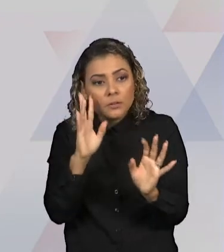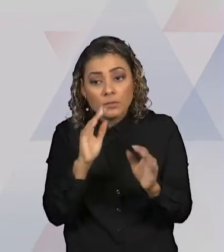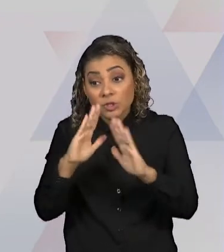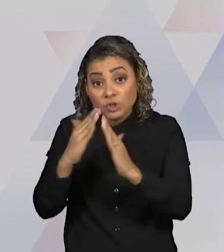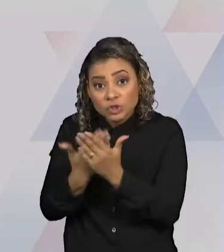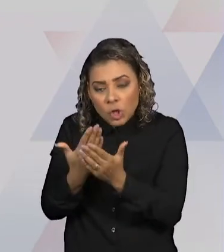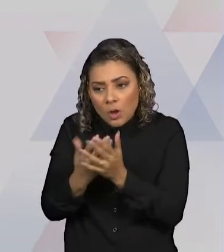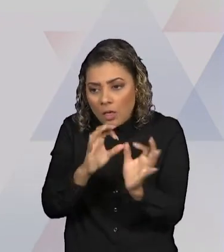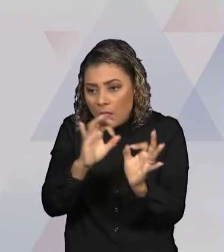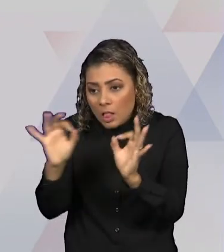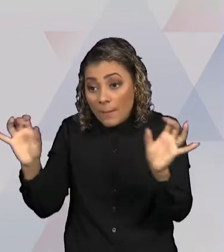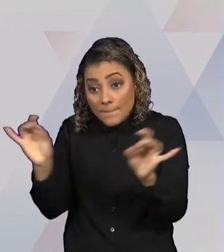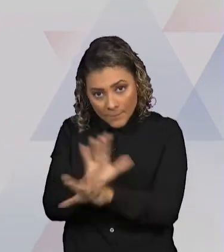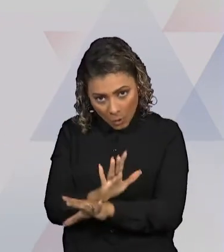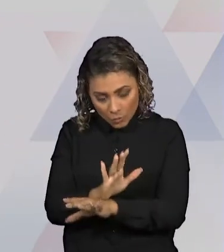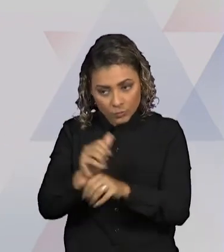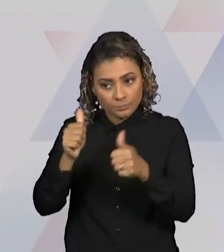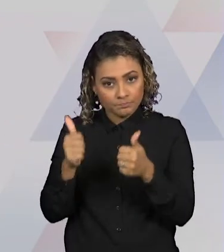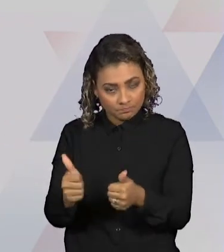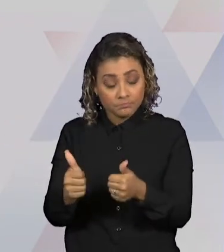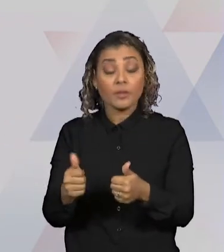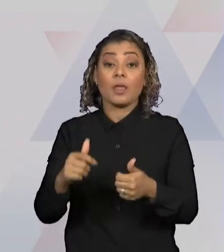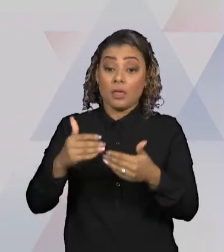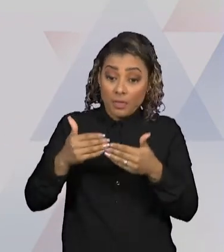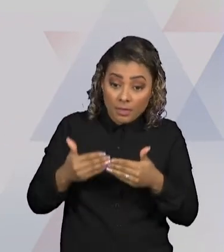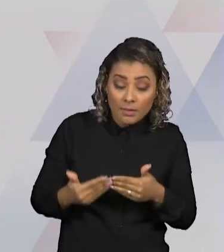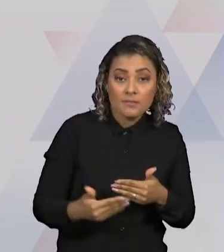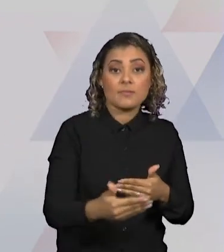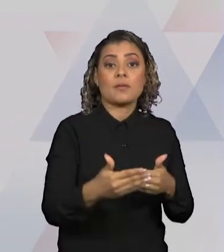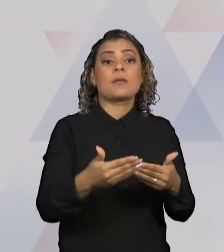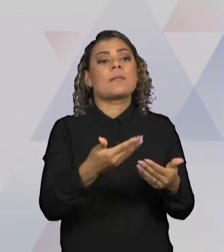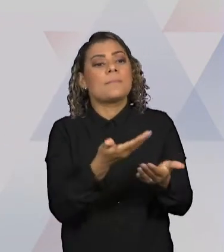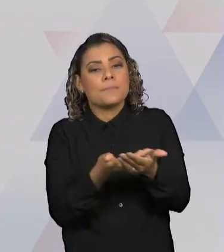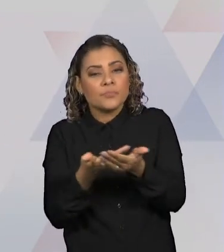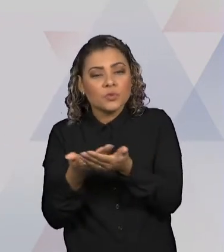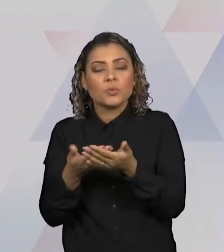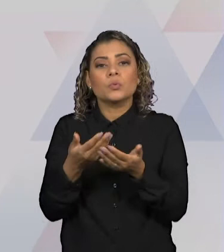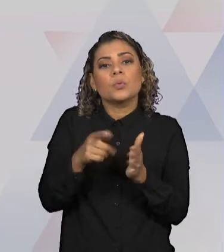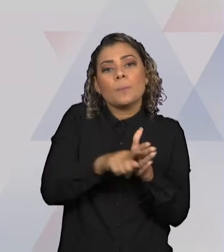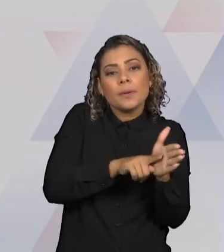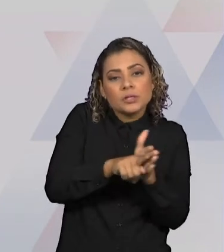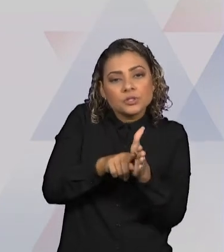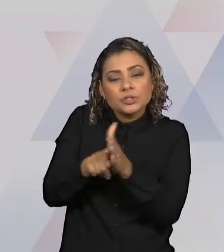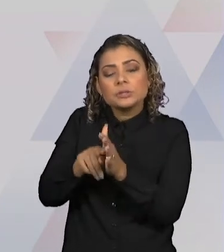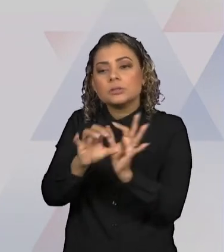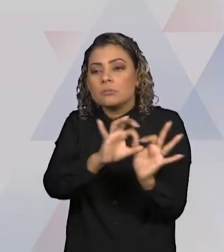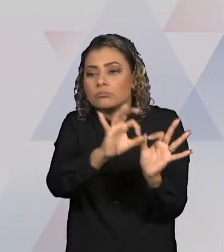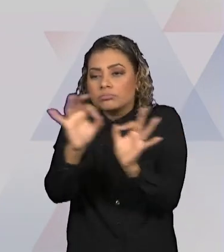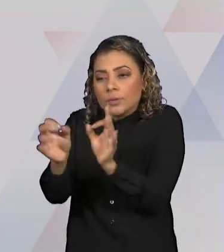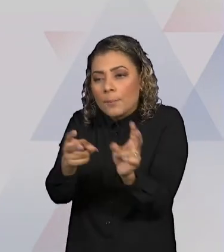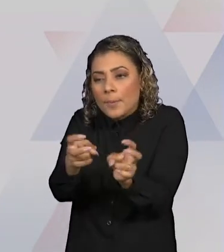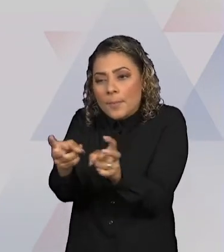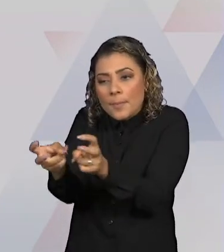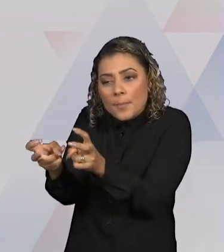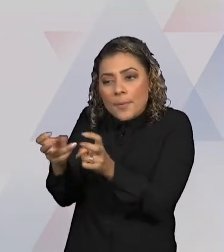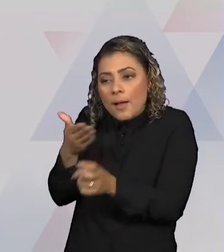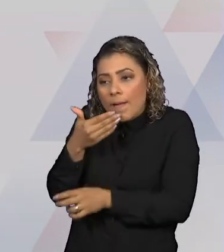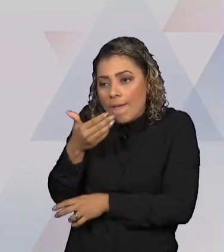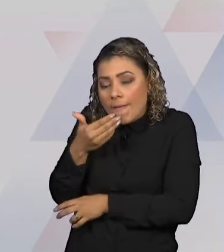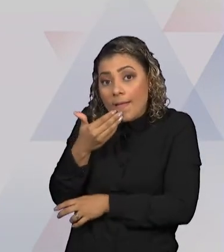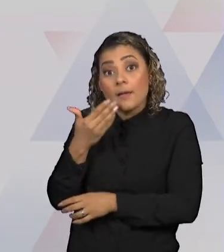escolar. E a partir desses estudos e das pesquisas, das observações, nós